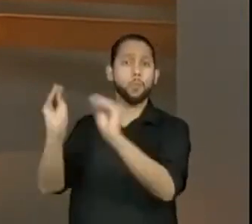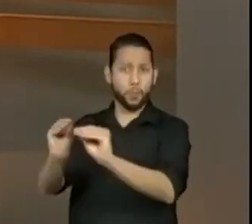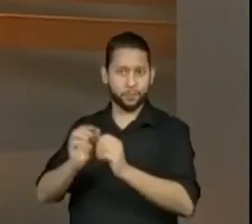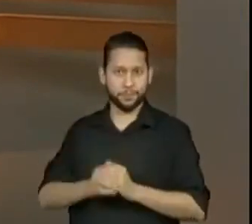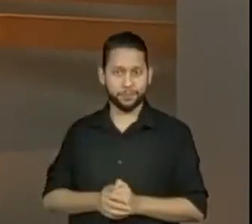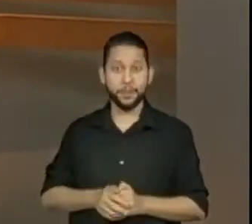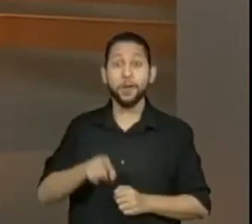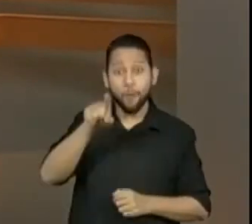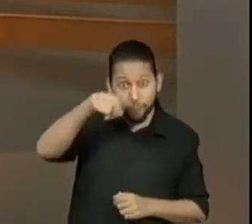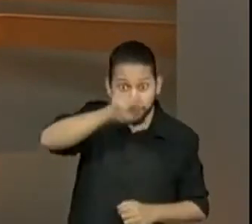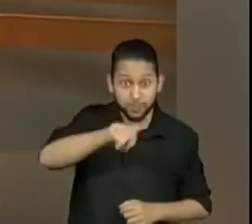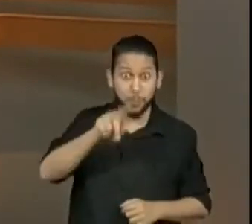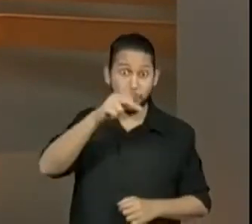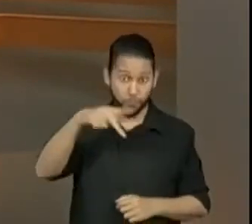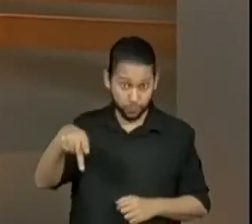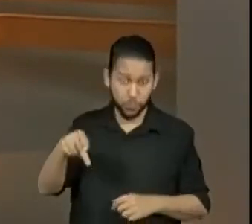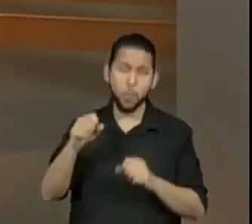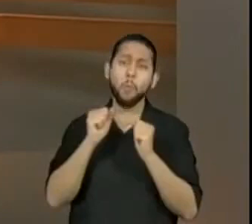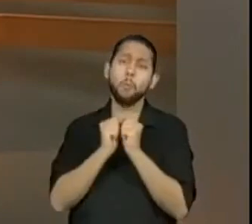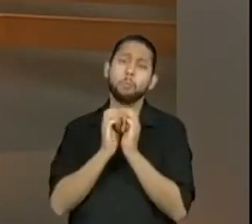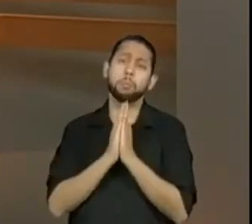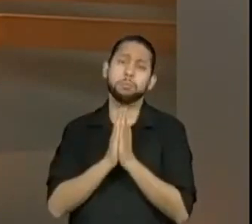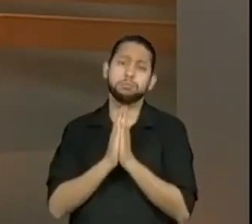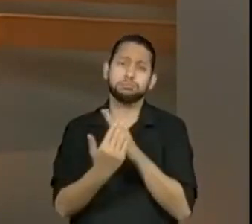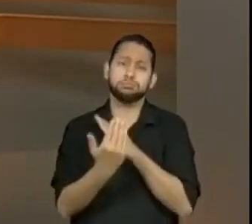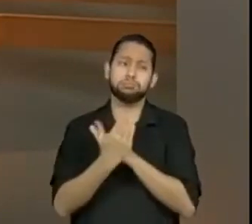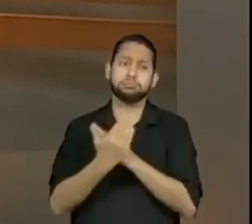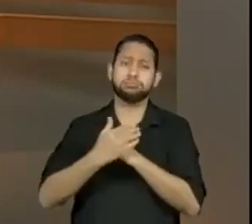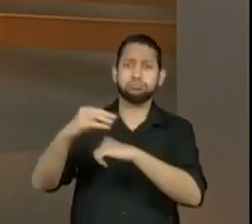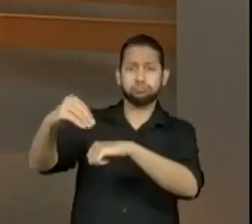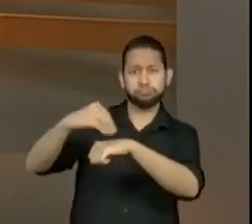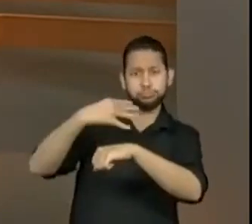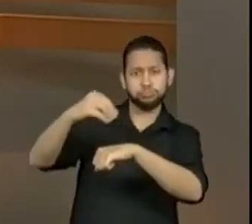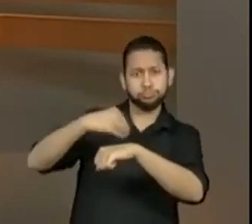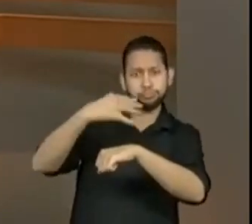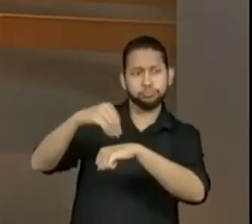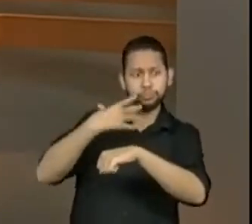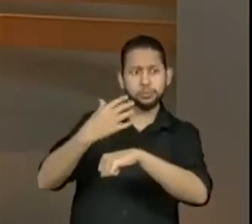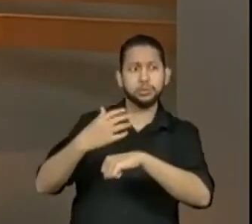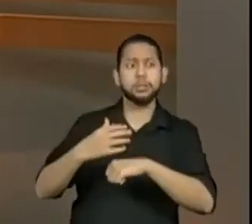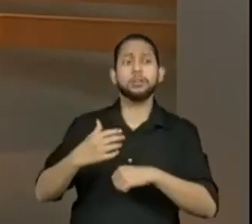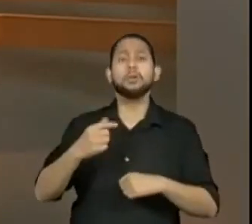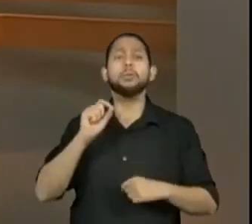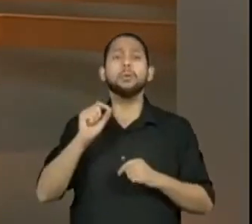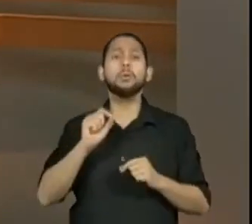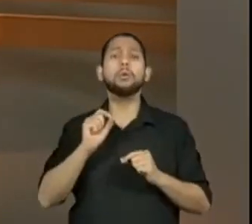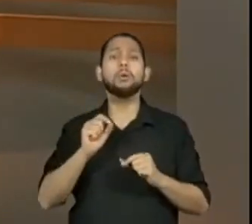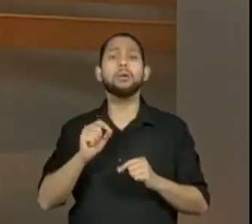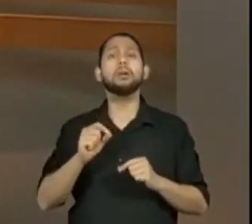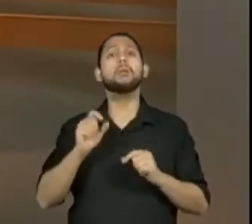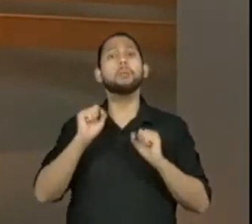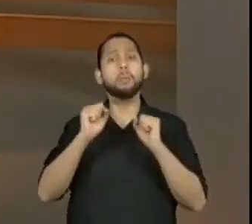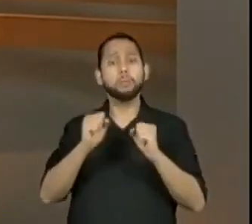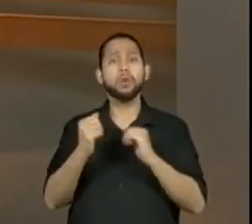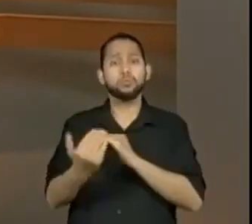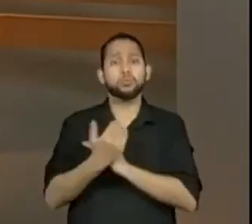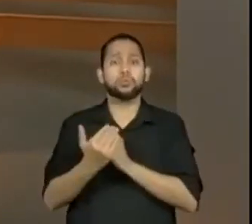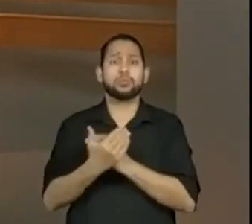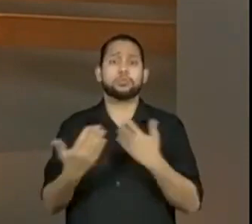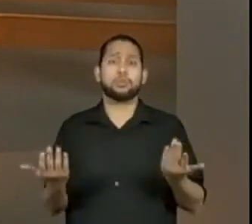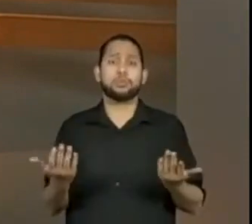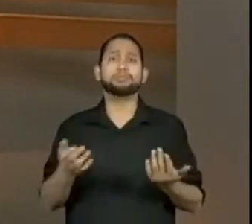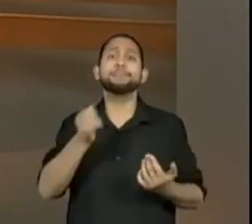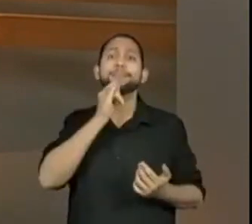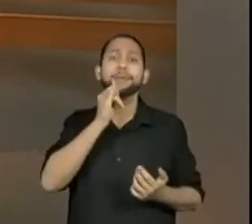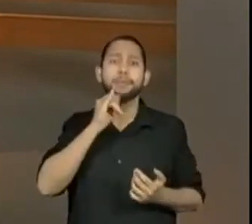aqui no nosso chat, quero pedir uma super colaboração. Traga as contribuições dos alunos. Isso mesmo. Conforme eu for dando